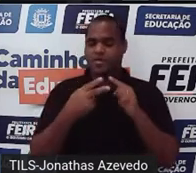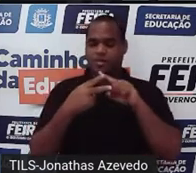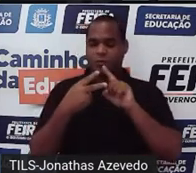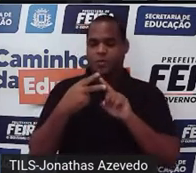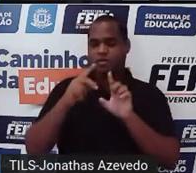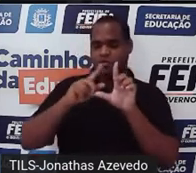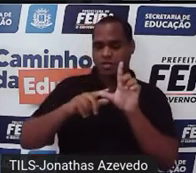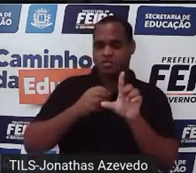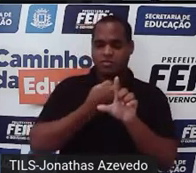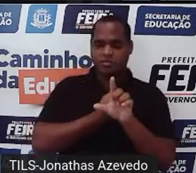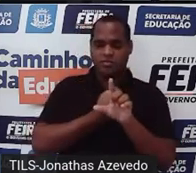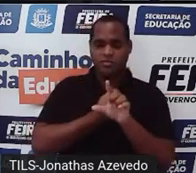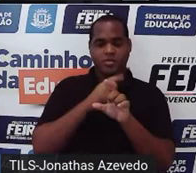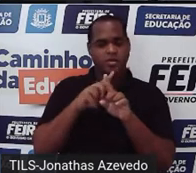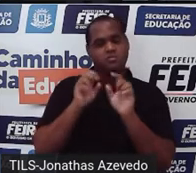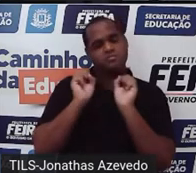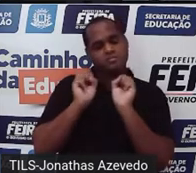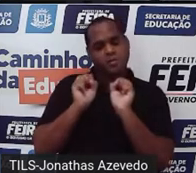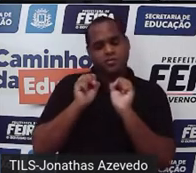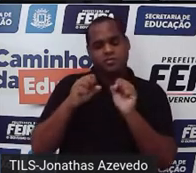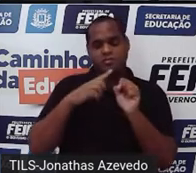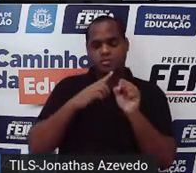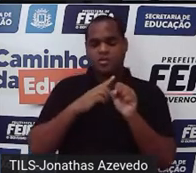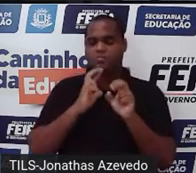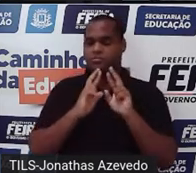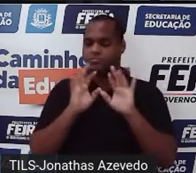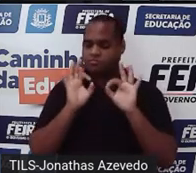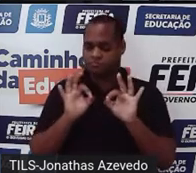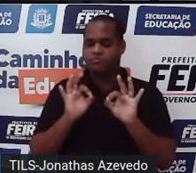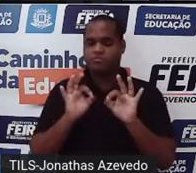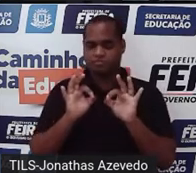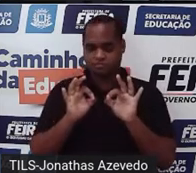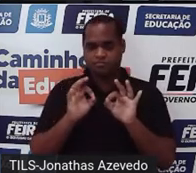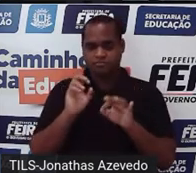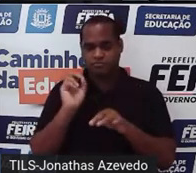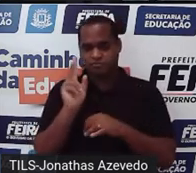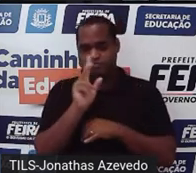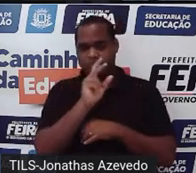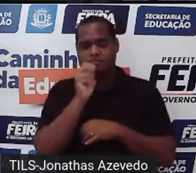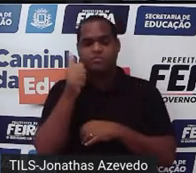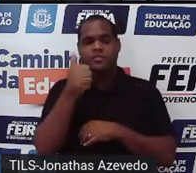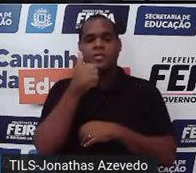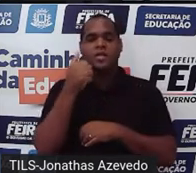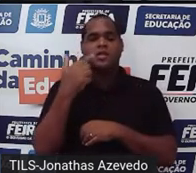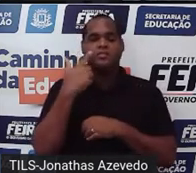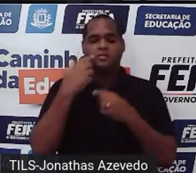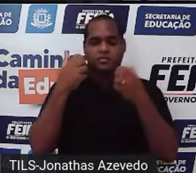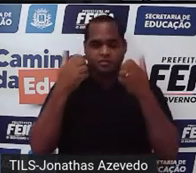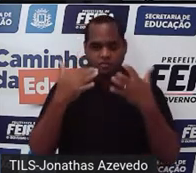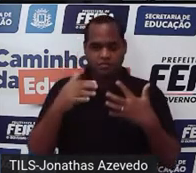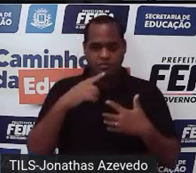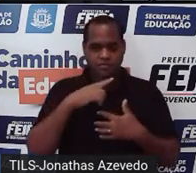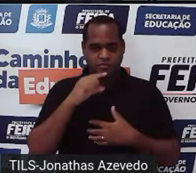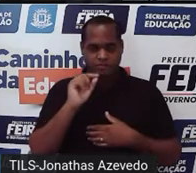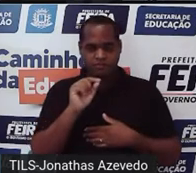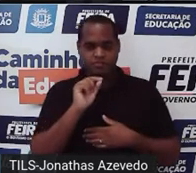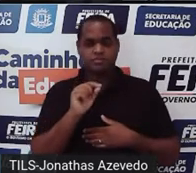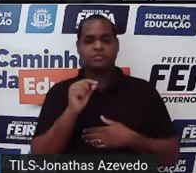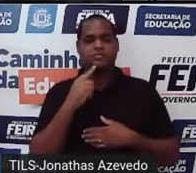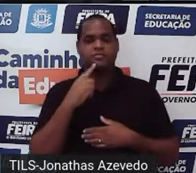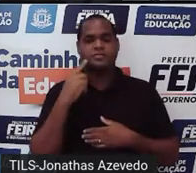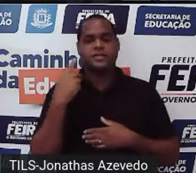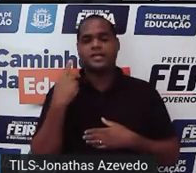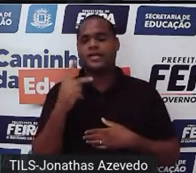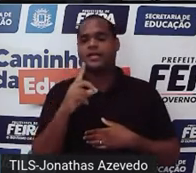ele é possível quando ele tem solução, tá? E ele é determinado quando essa